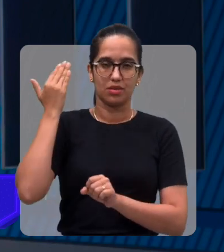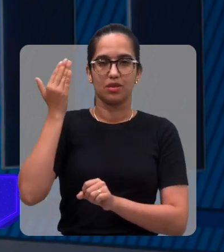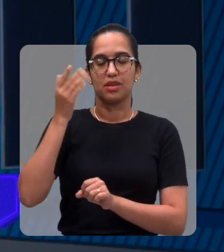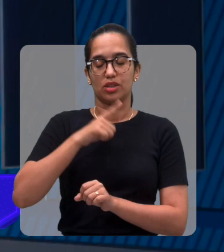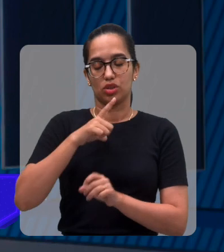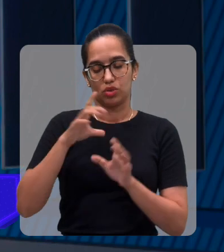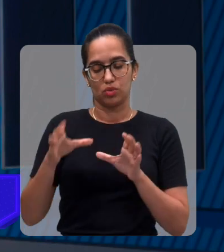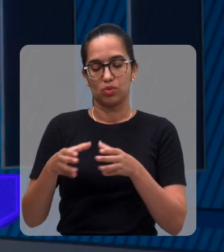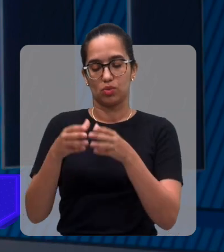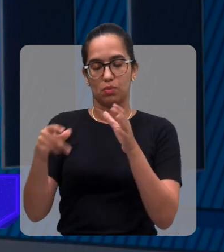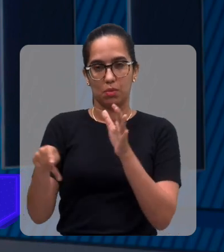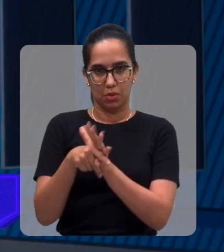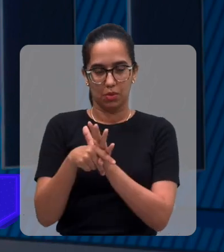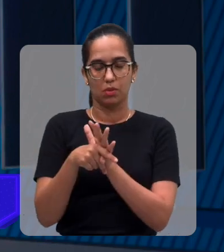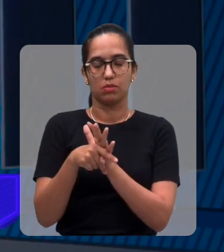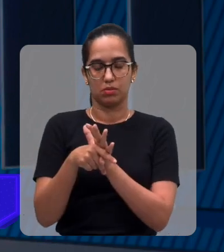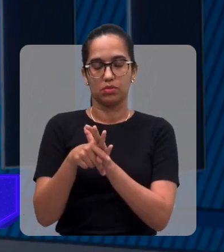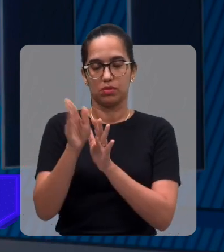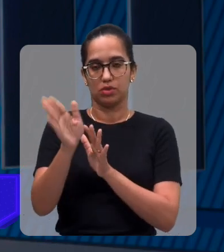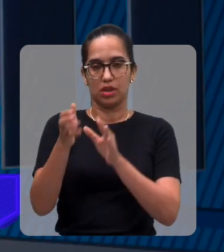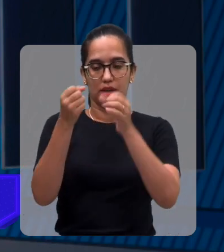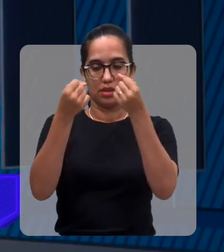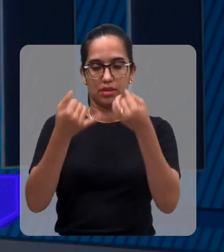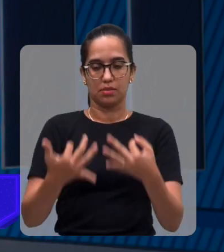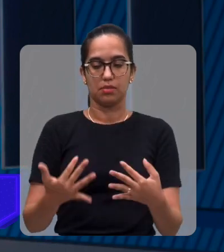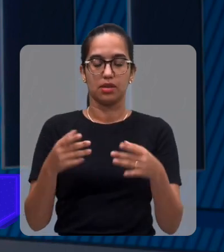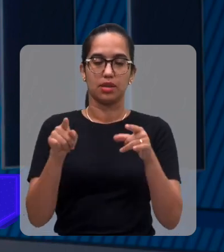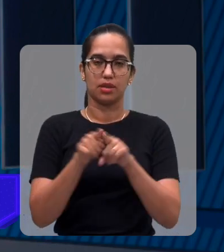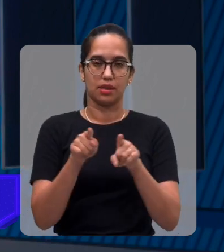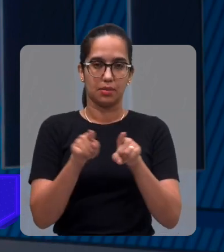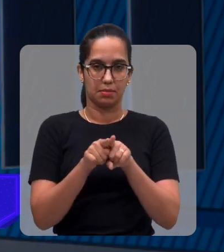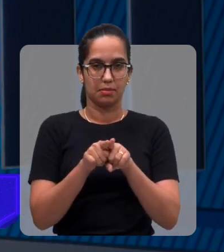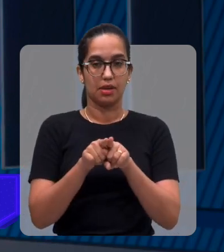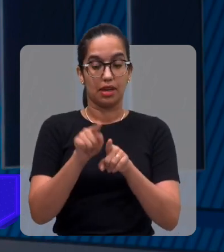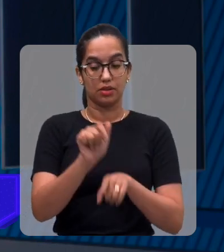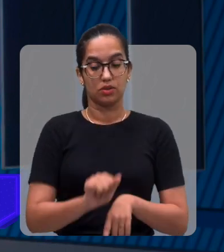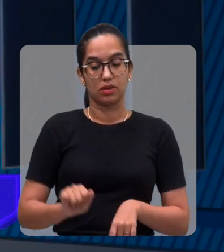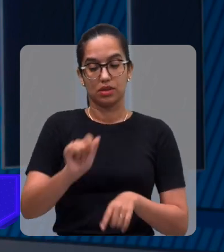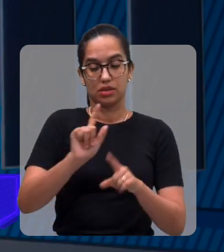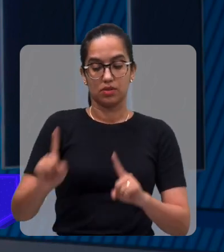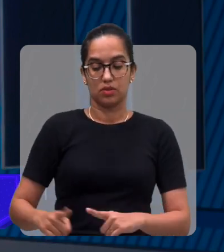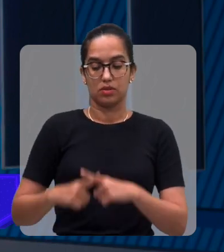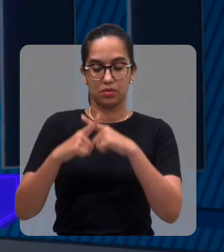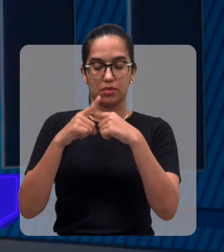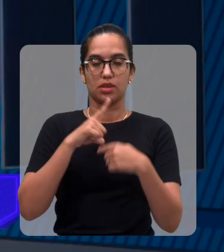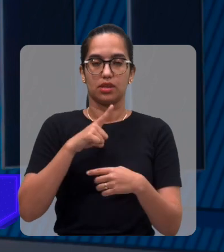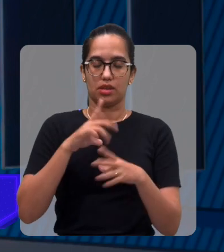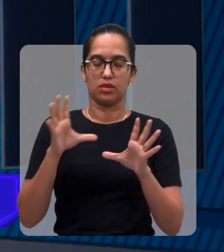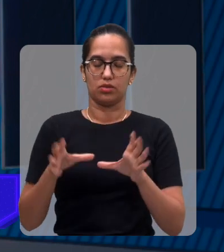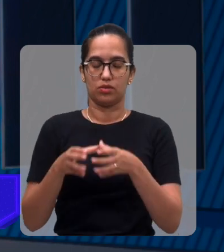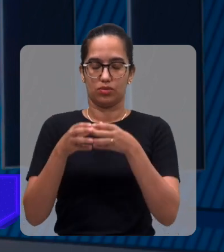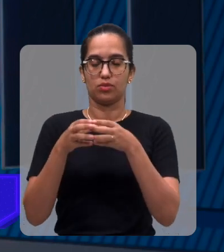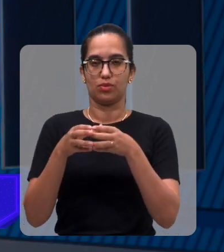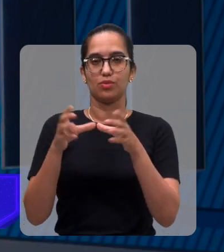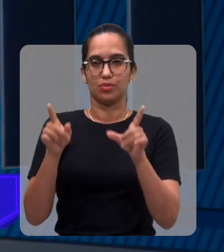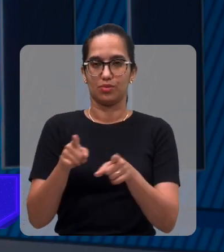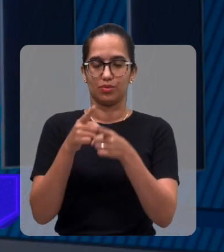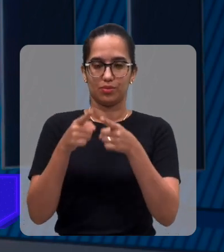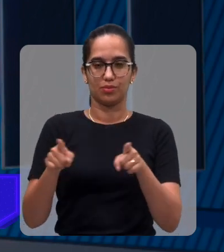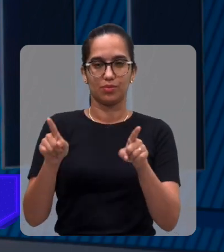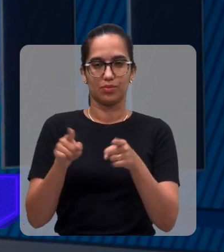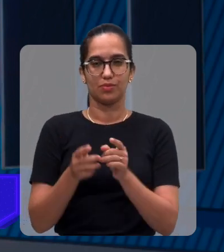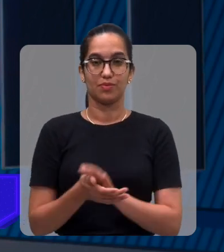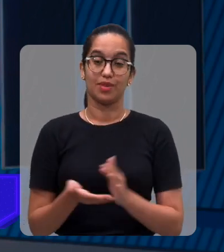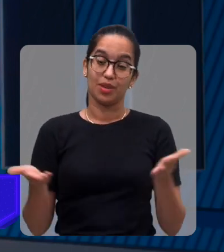como eu já falei, e a DEVIC também tem uma banda musical lá na cidade de Campo